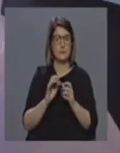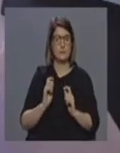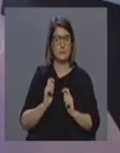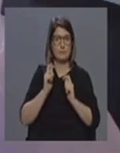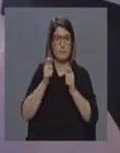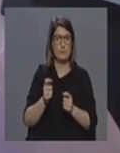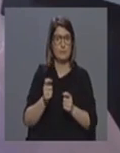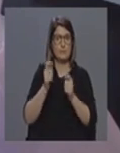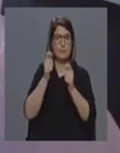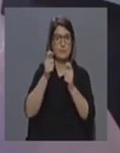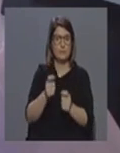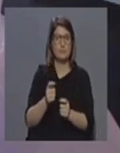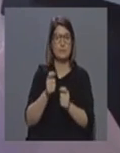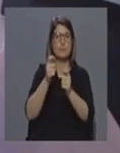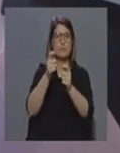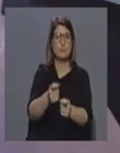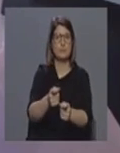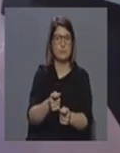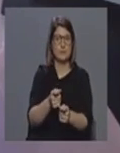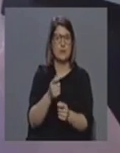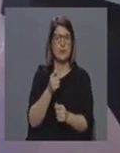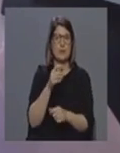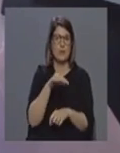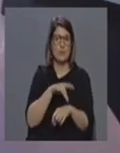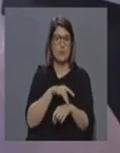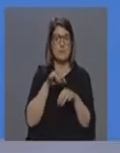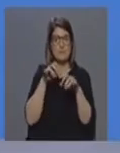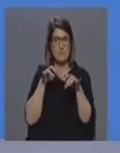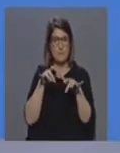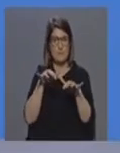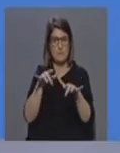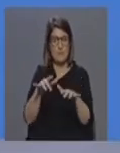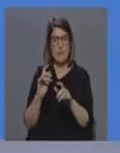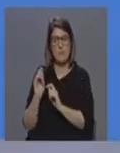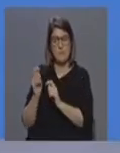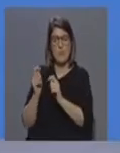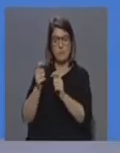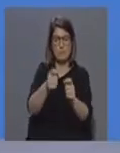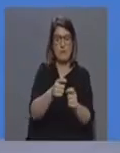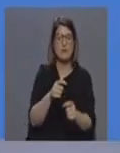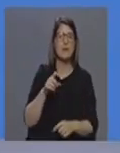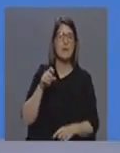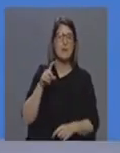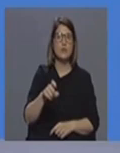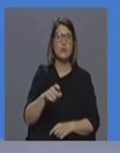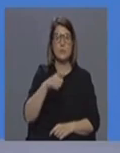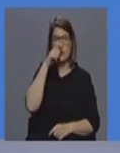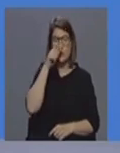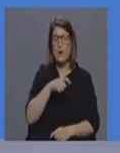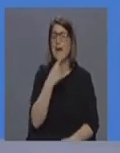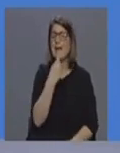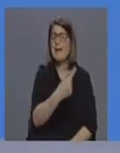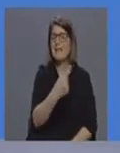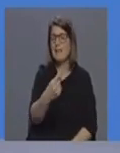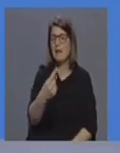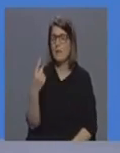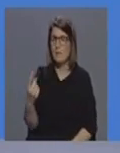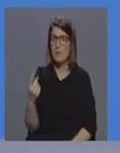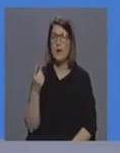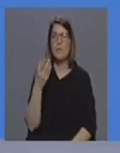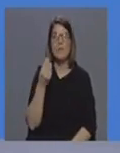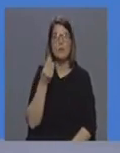de doença em termos de transmissão do vírus a atitude de cada um é importante